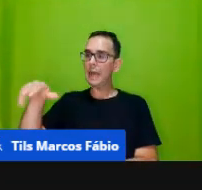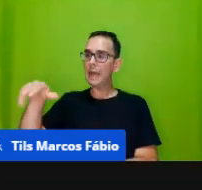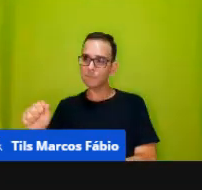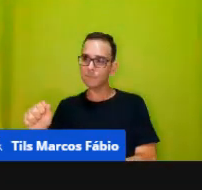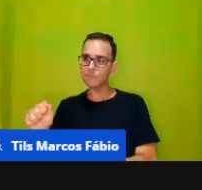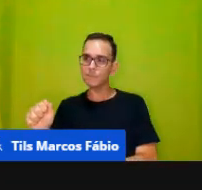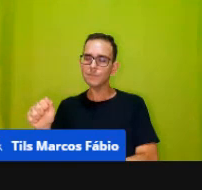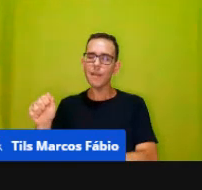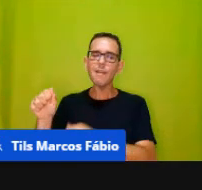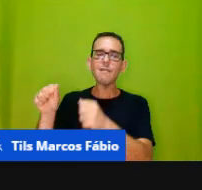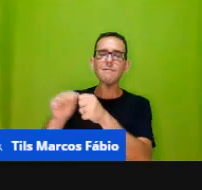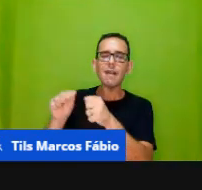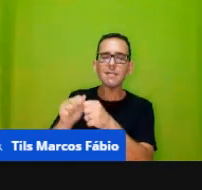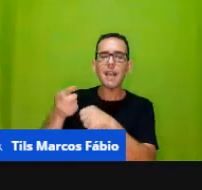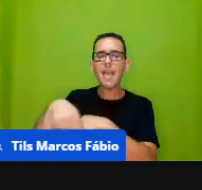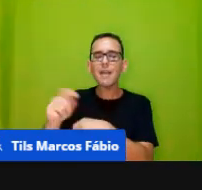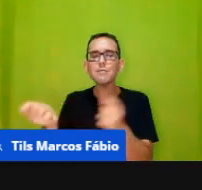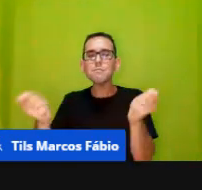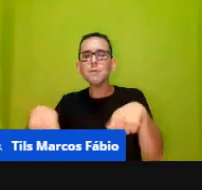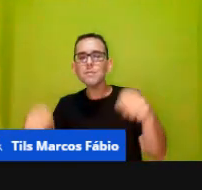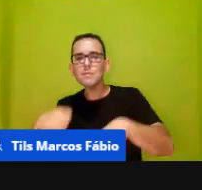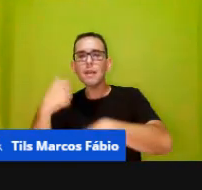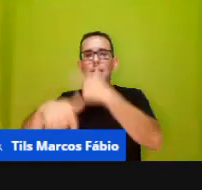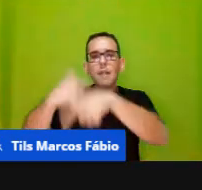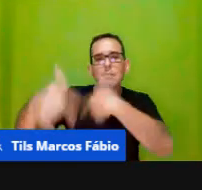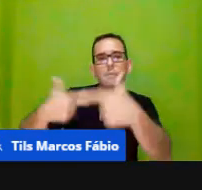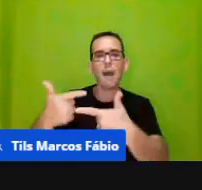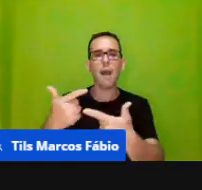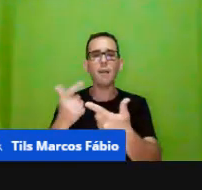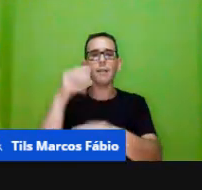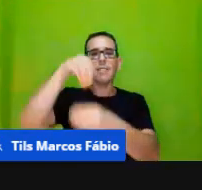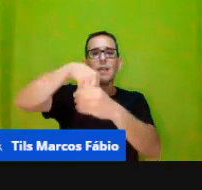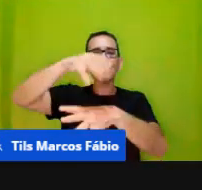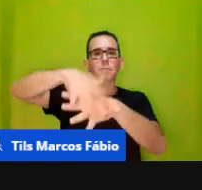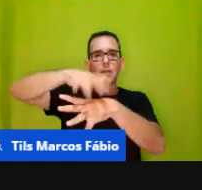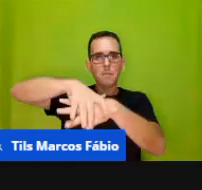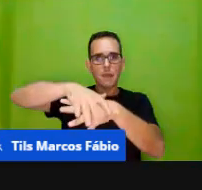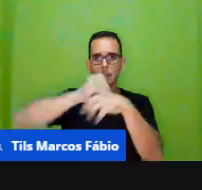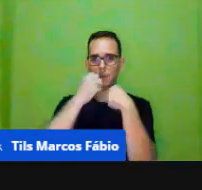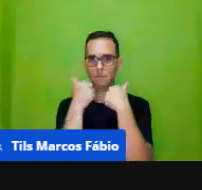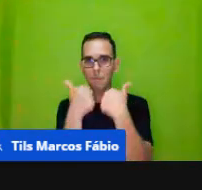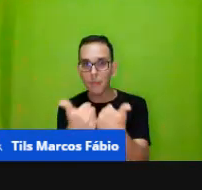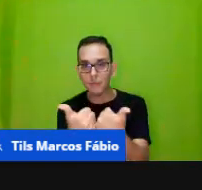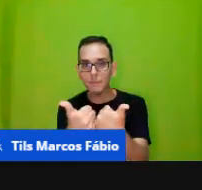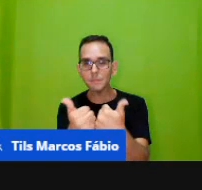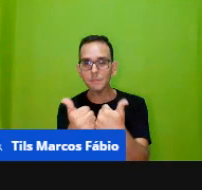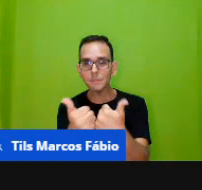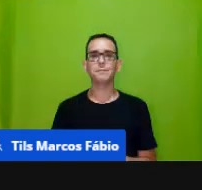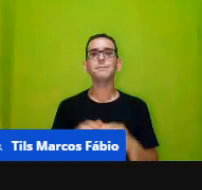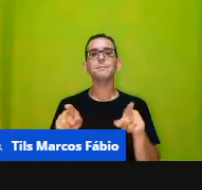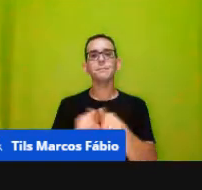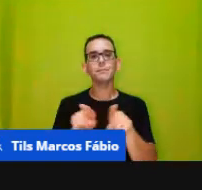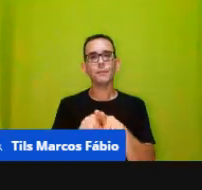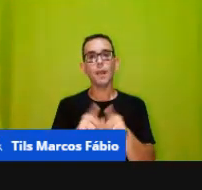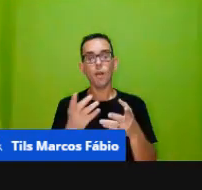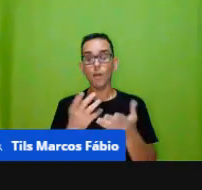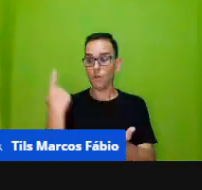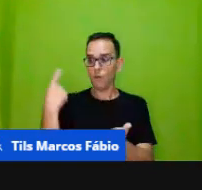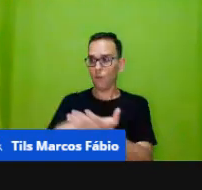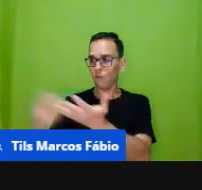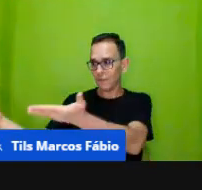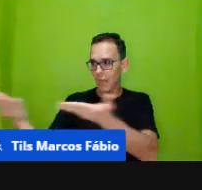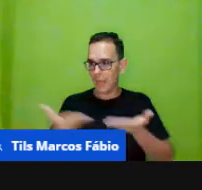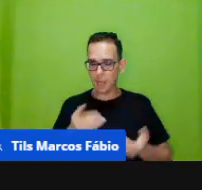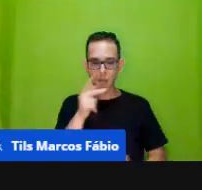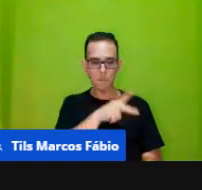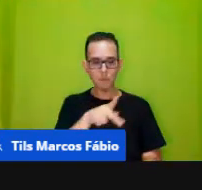essas possibilidades de trabalho na matemática, tá bom? Então, eu vou convidar a Giovana para